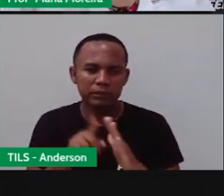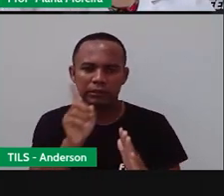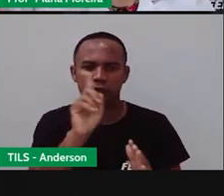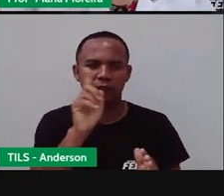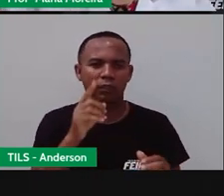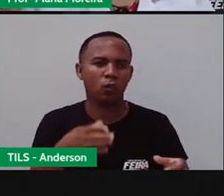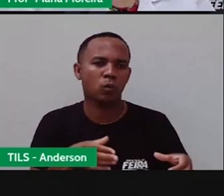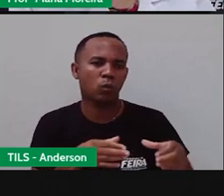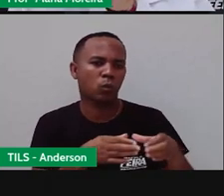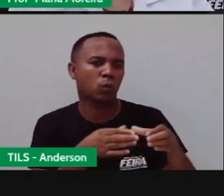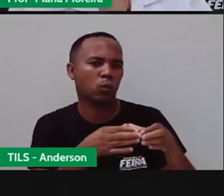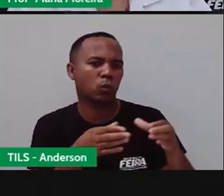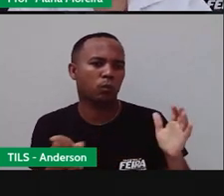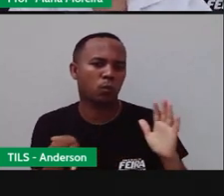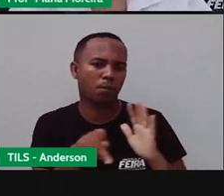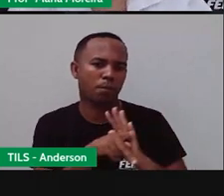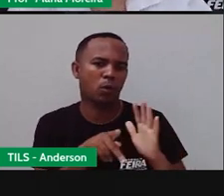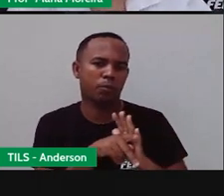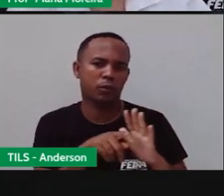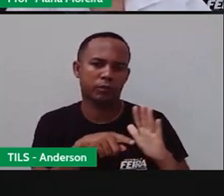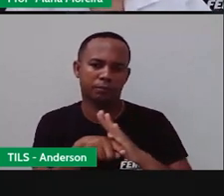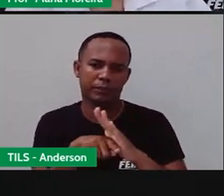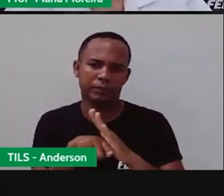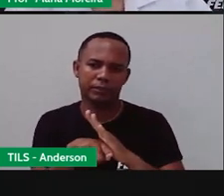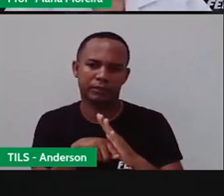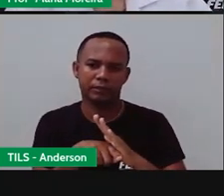é da área de fato ir lá e pesquisar.